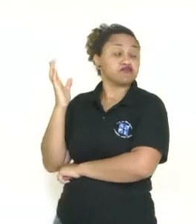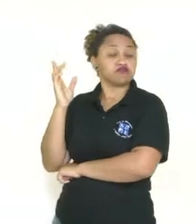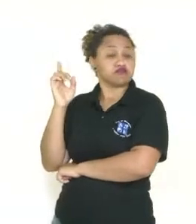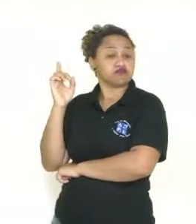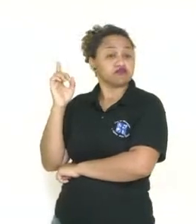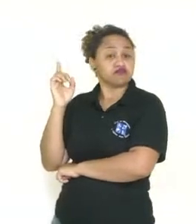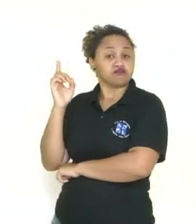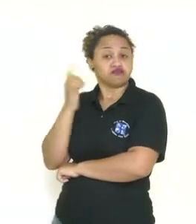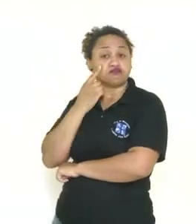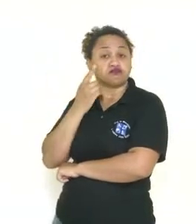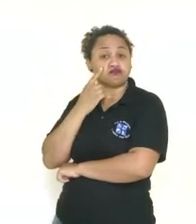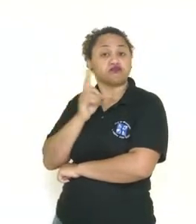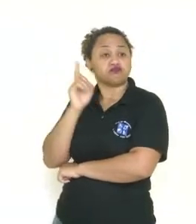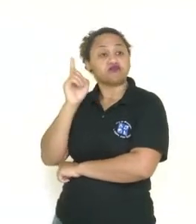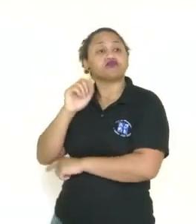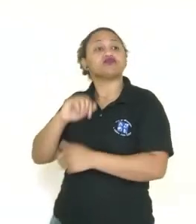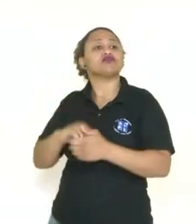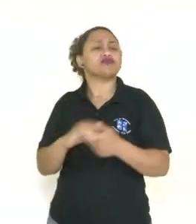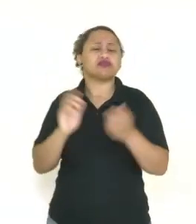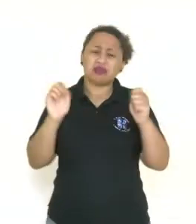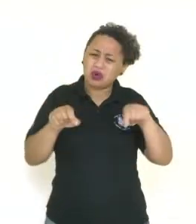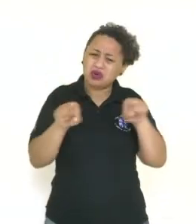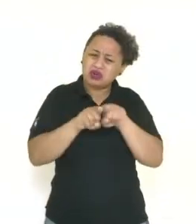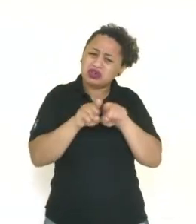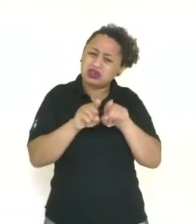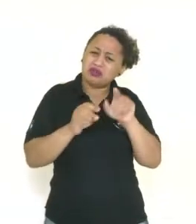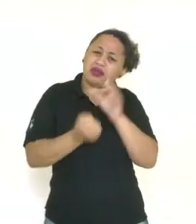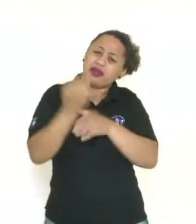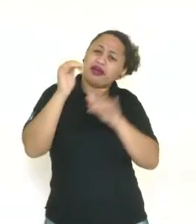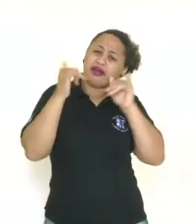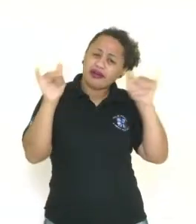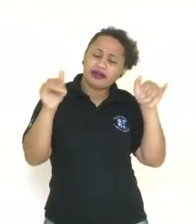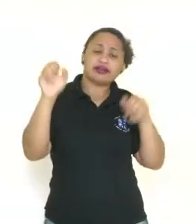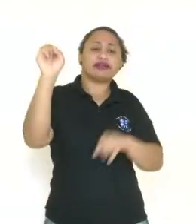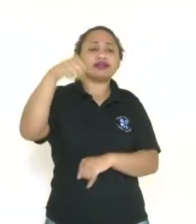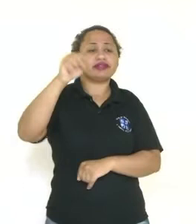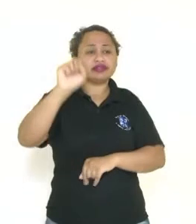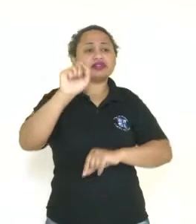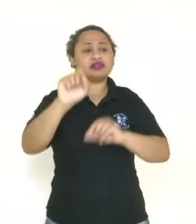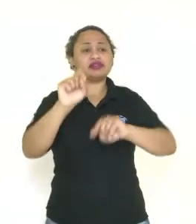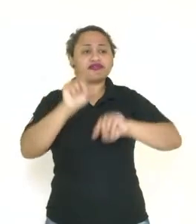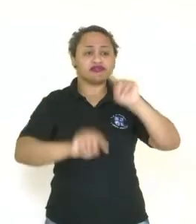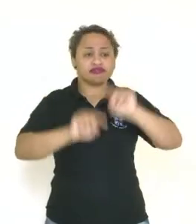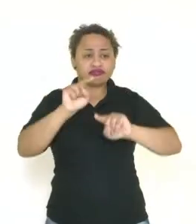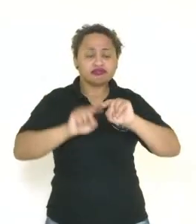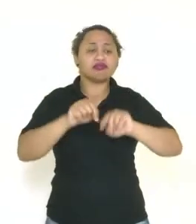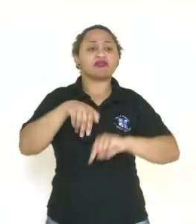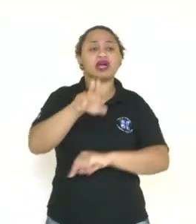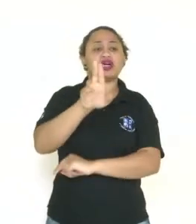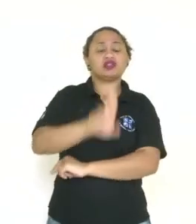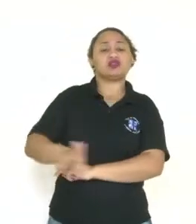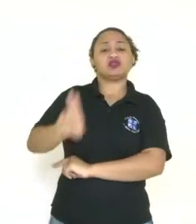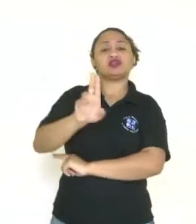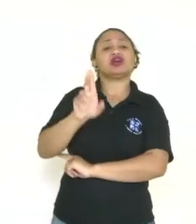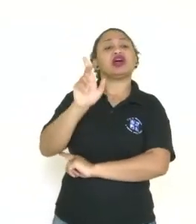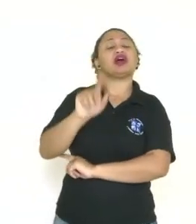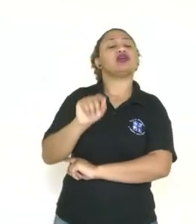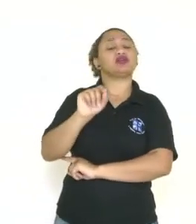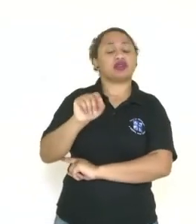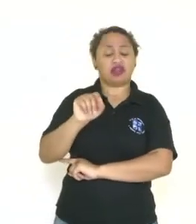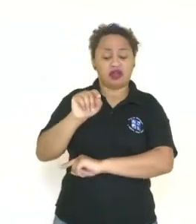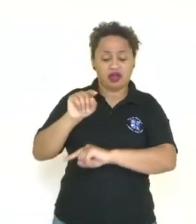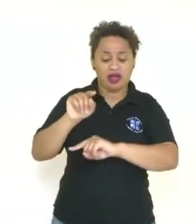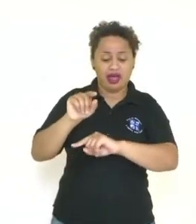usinas nucleares, nelas, o material, o combustível mais usado, né? A matéria